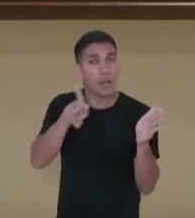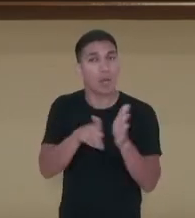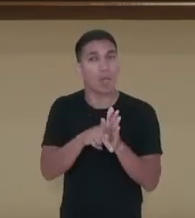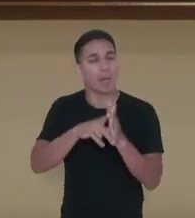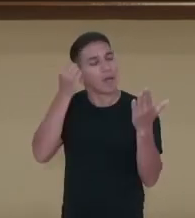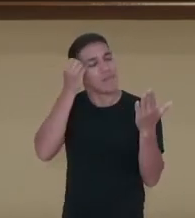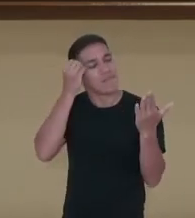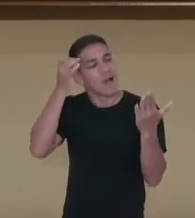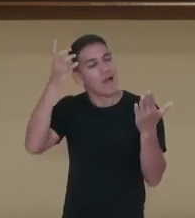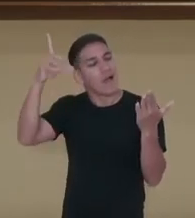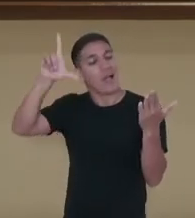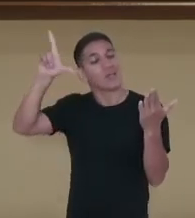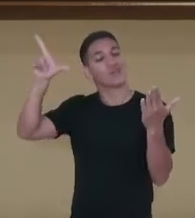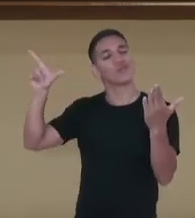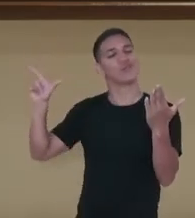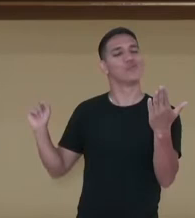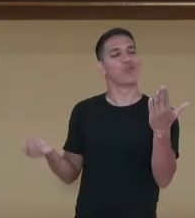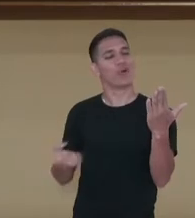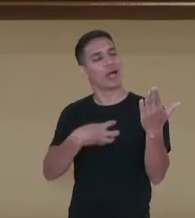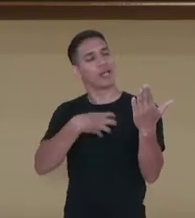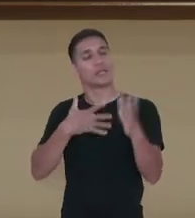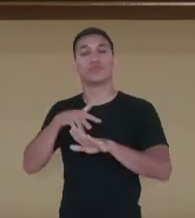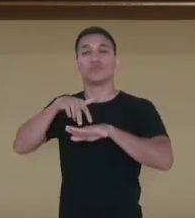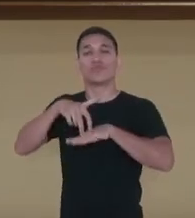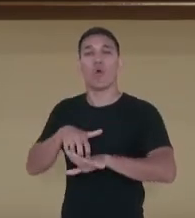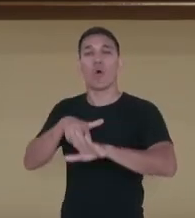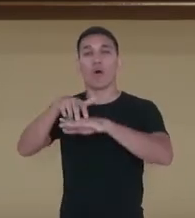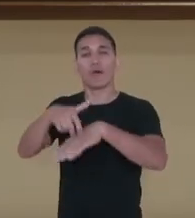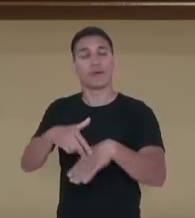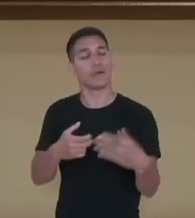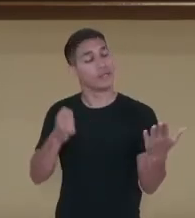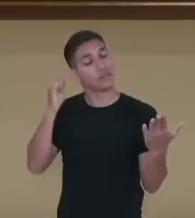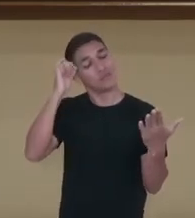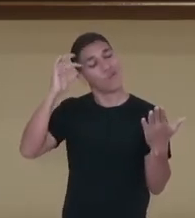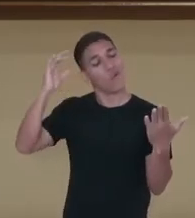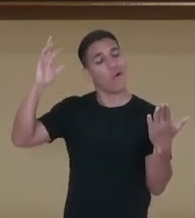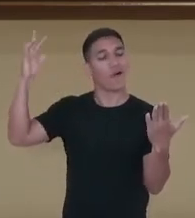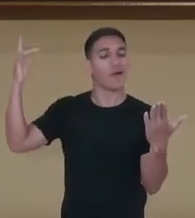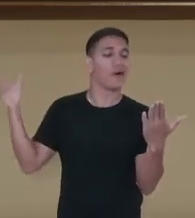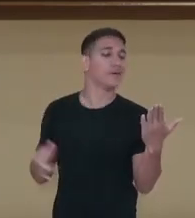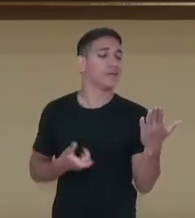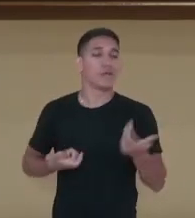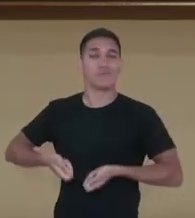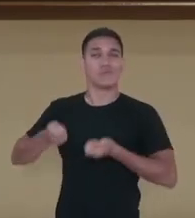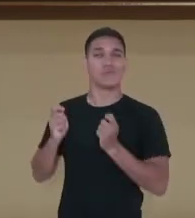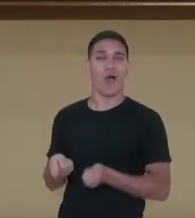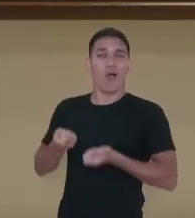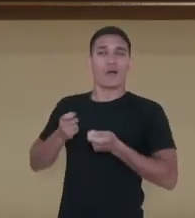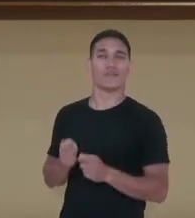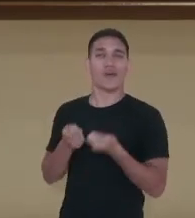viaja num raio de lua, viaja num tapete, num sonho, num trenó. Eu nem lia,